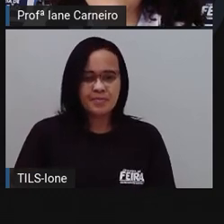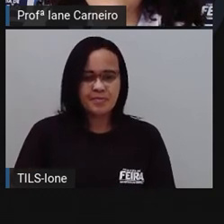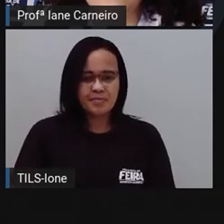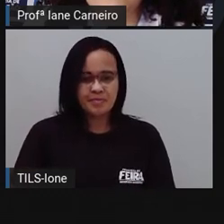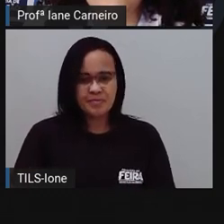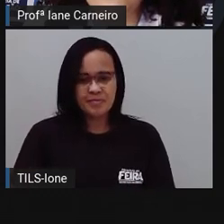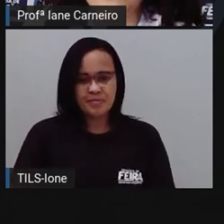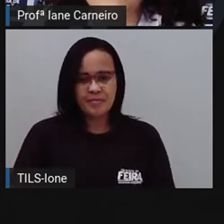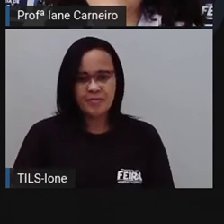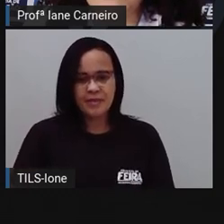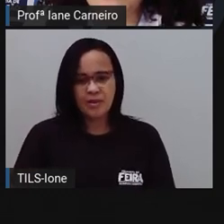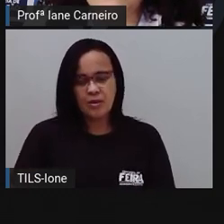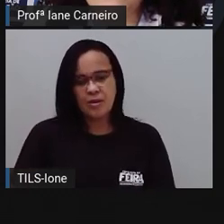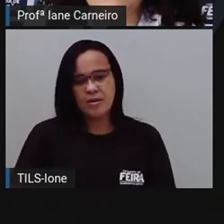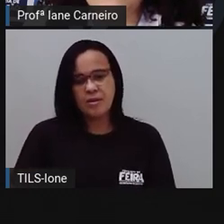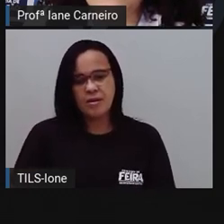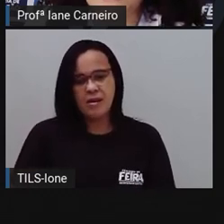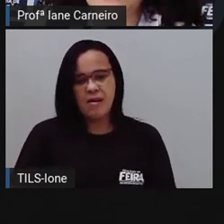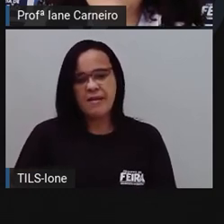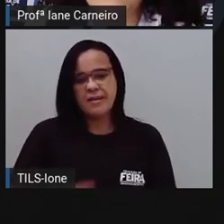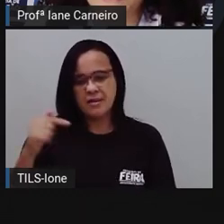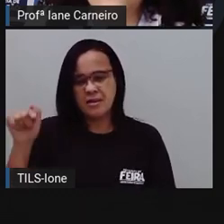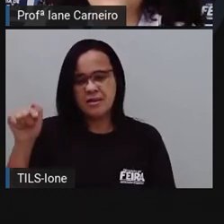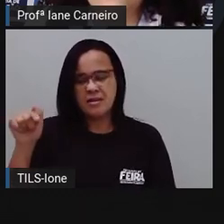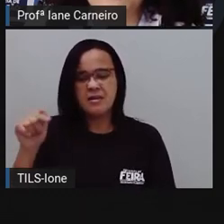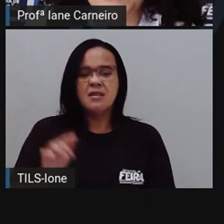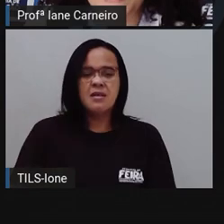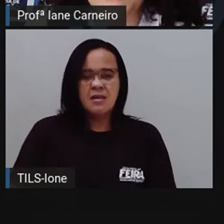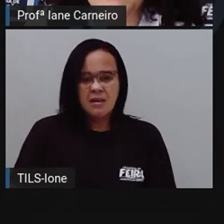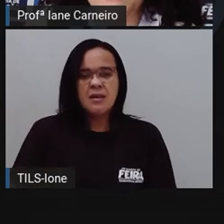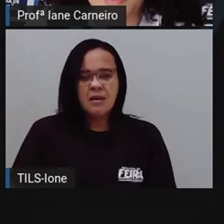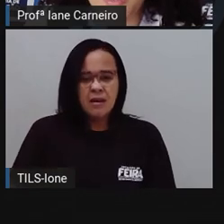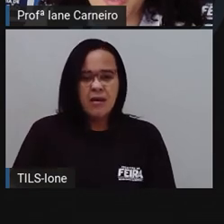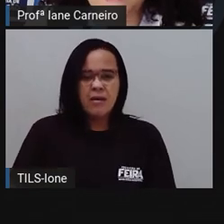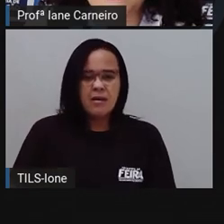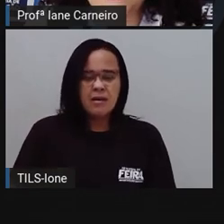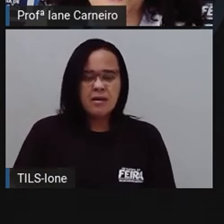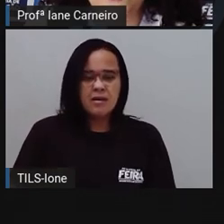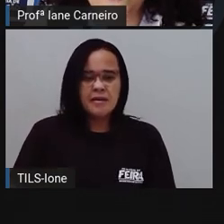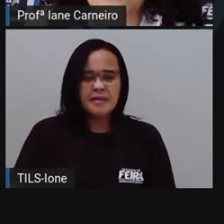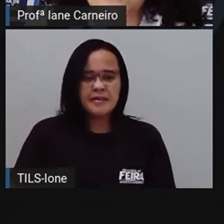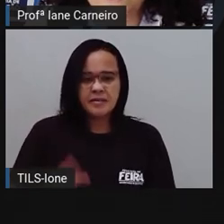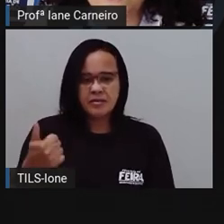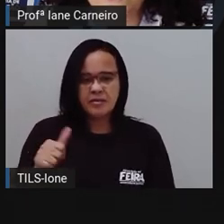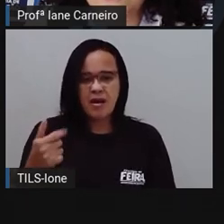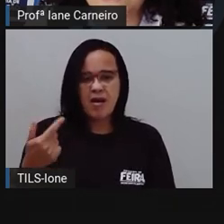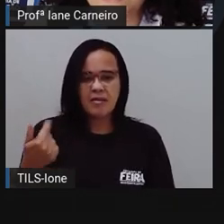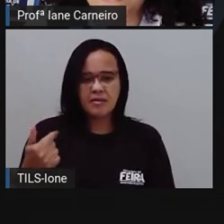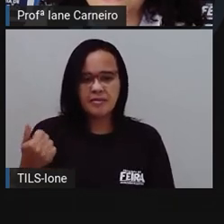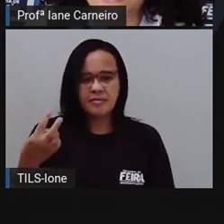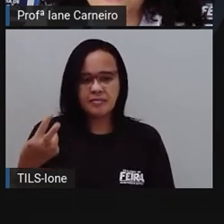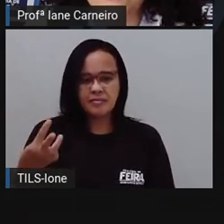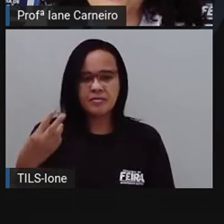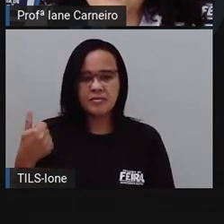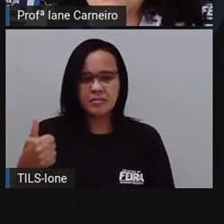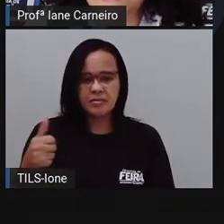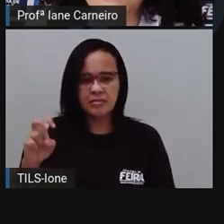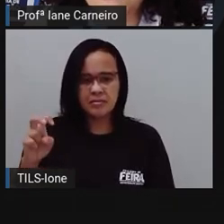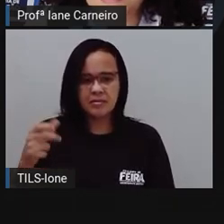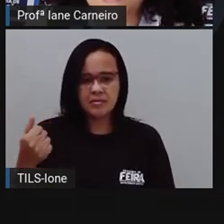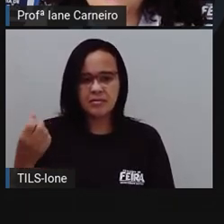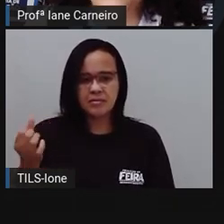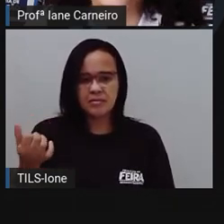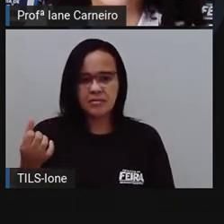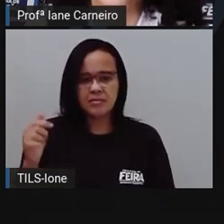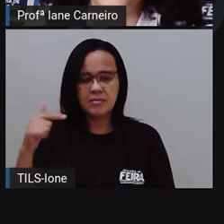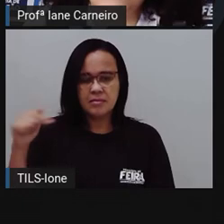Um, dois, três, quatro, cinco, seis, sete. Vamos lá? Dez, onze, doze, treze, quatorze, quinze,